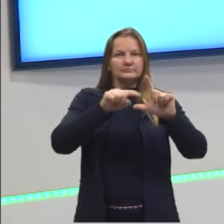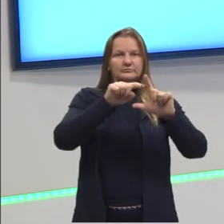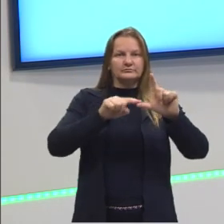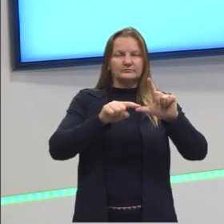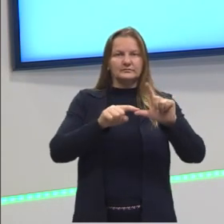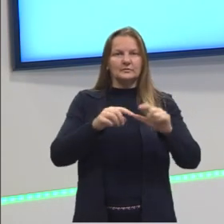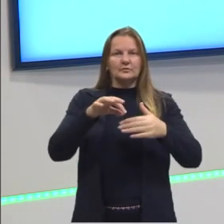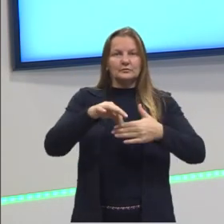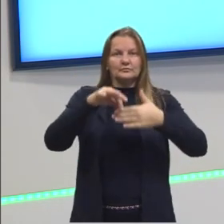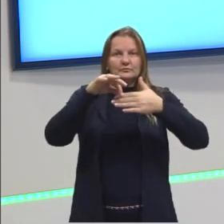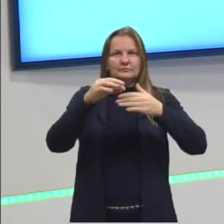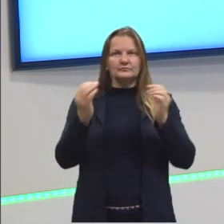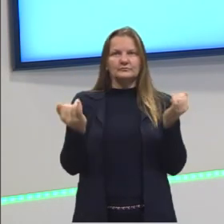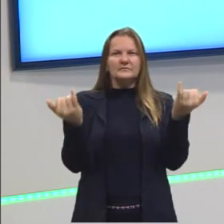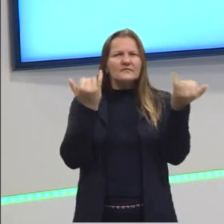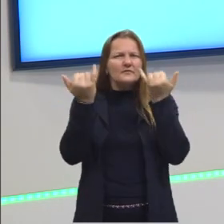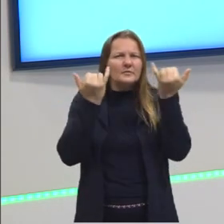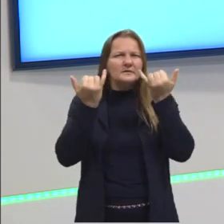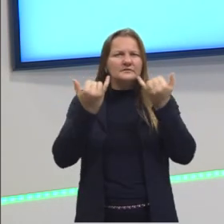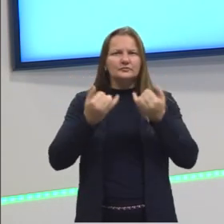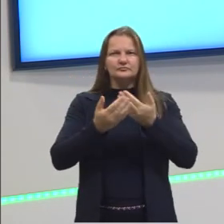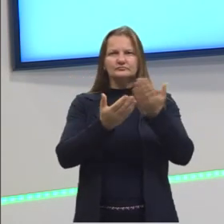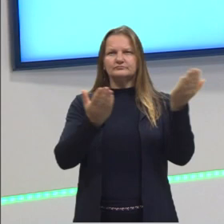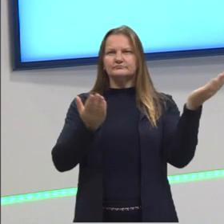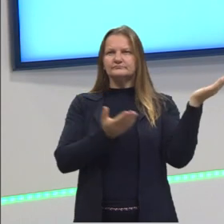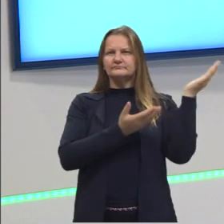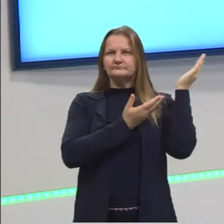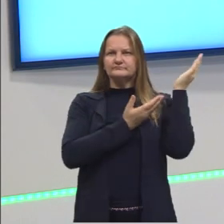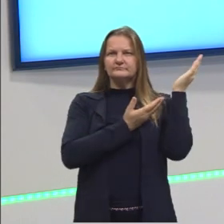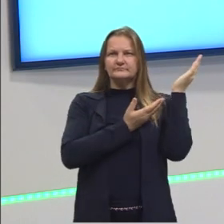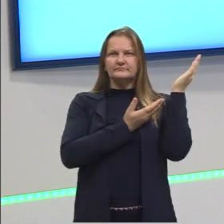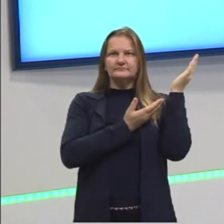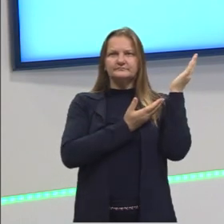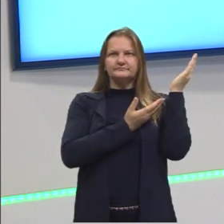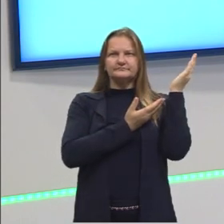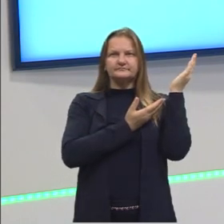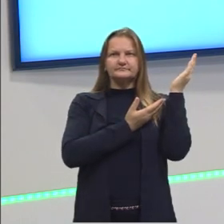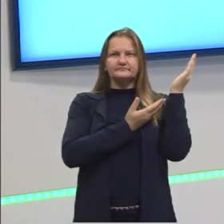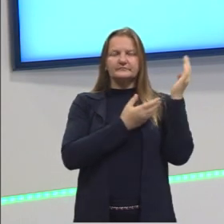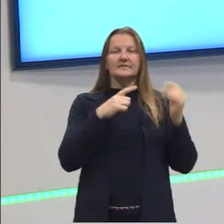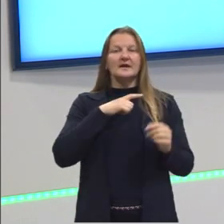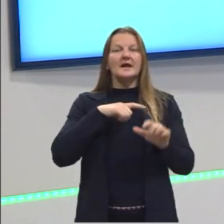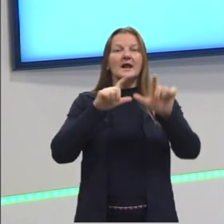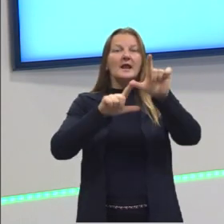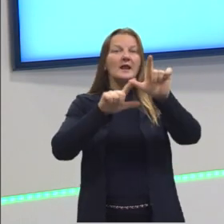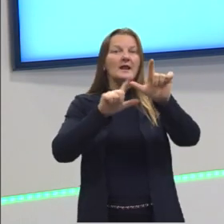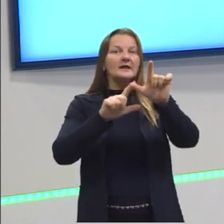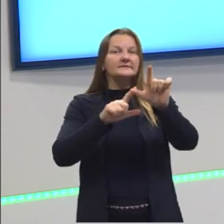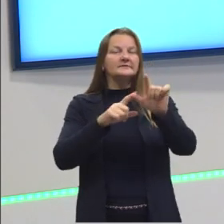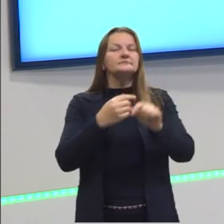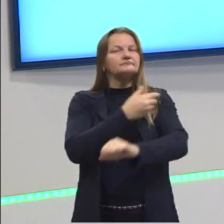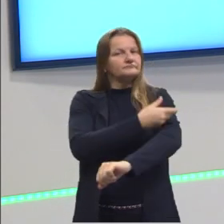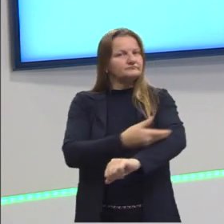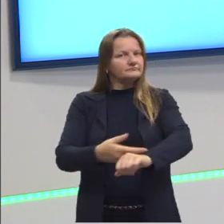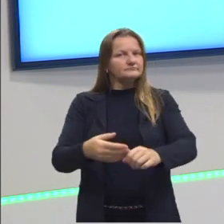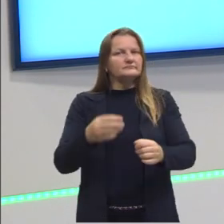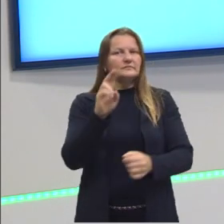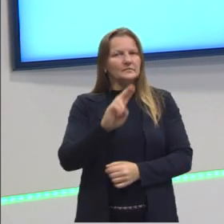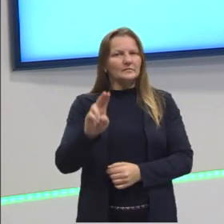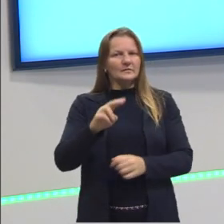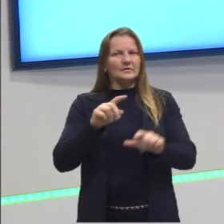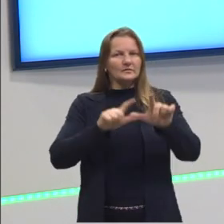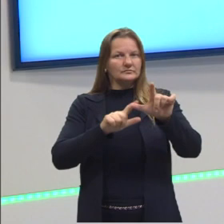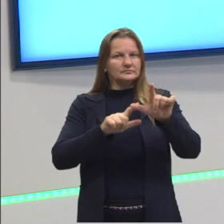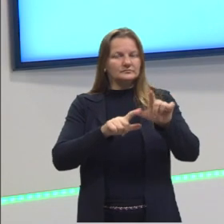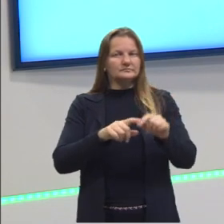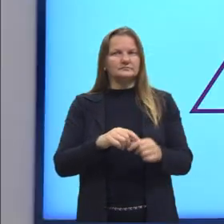destaquei todas essas informações, mas agora representando pelas letrinhas que nós costumamos utilizar. Então, permanece